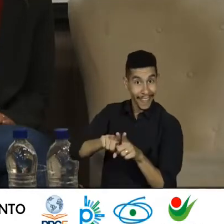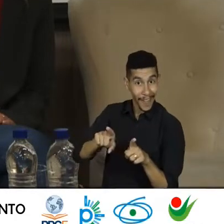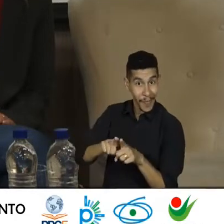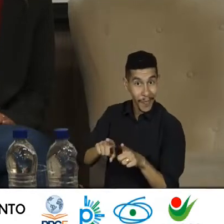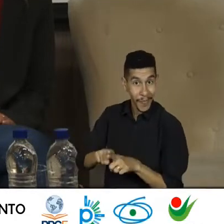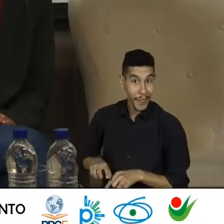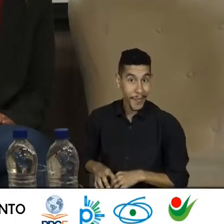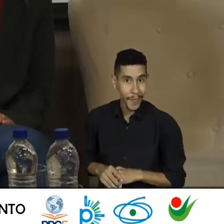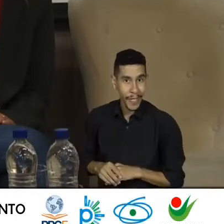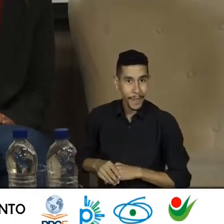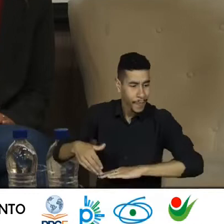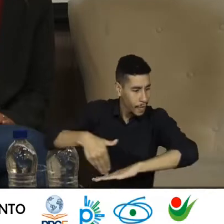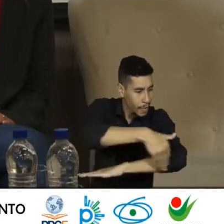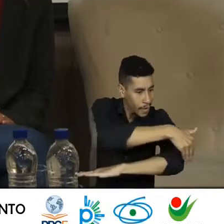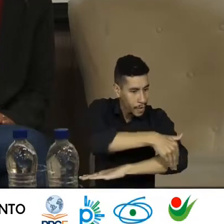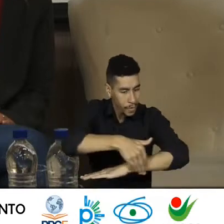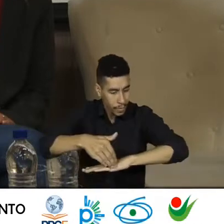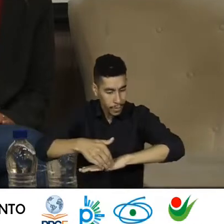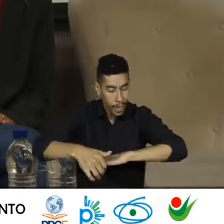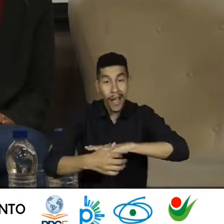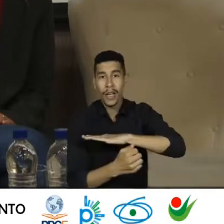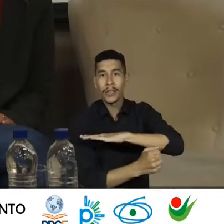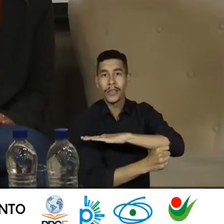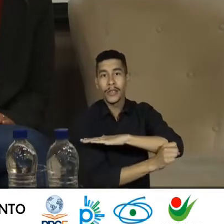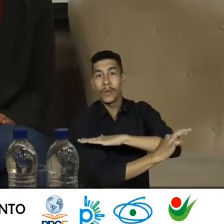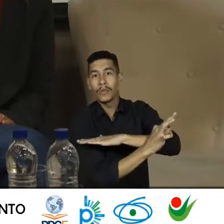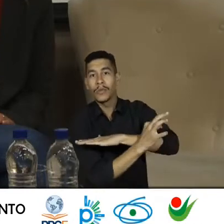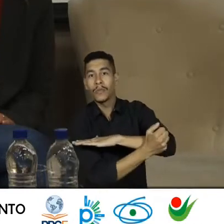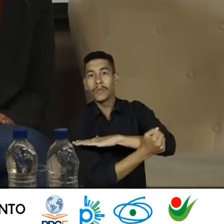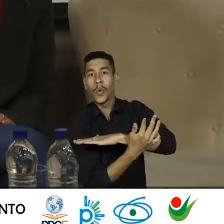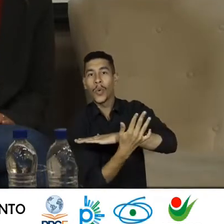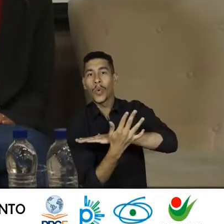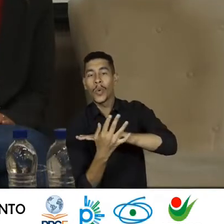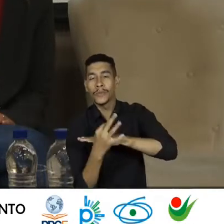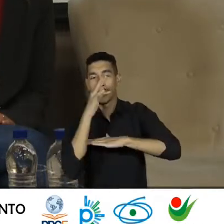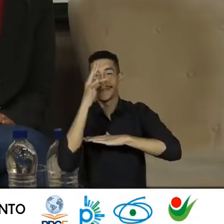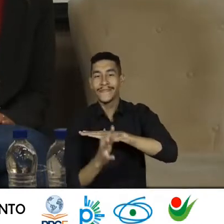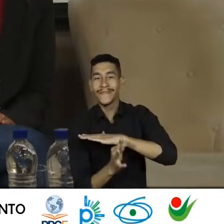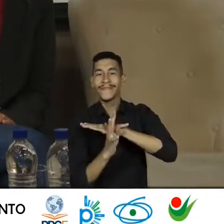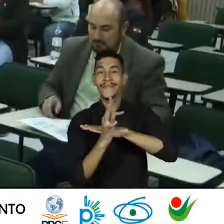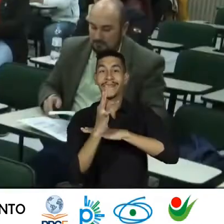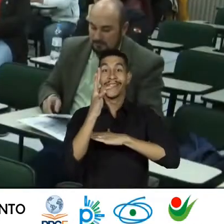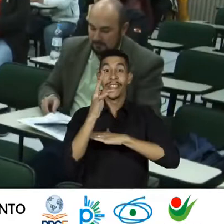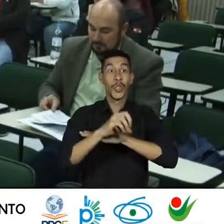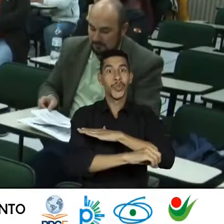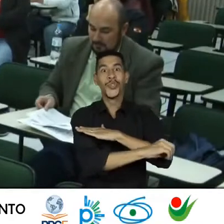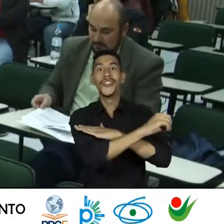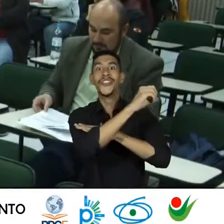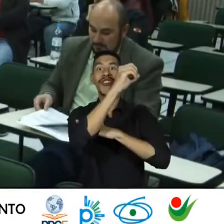Aqui rua é doutor, tem gente boa também.